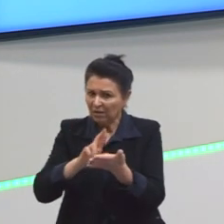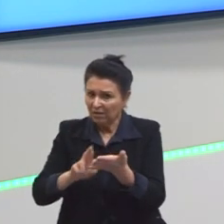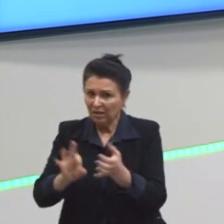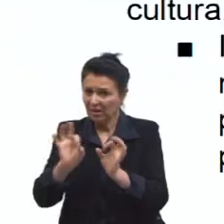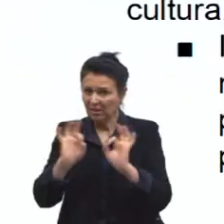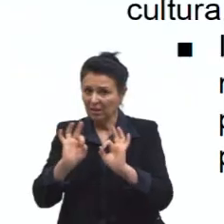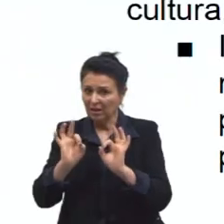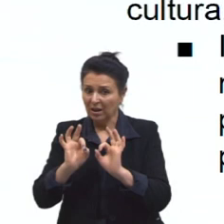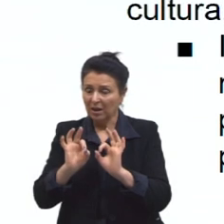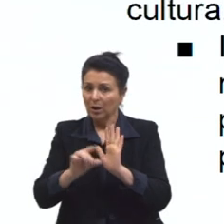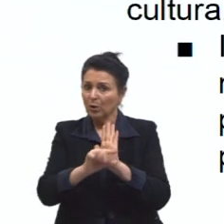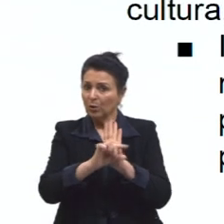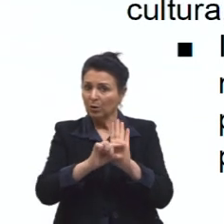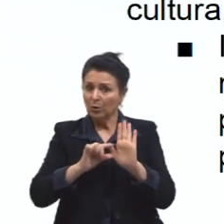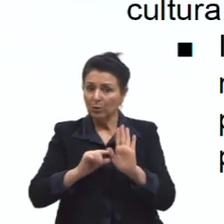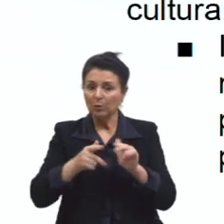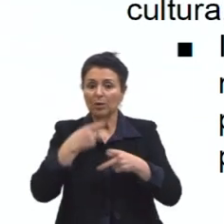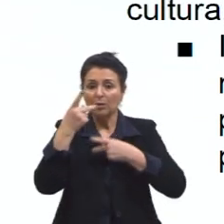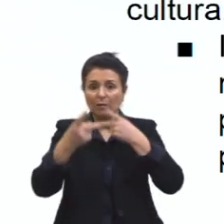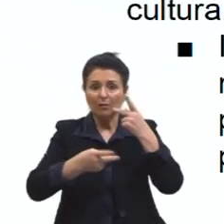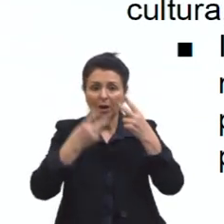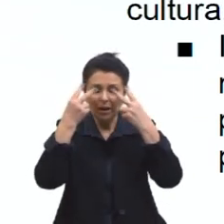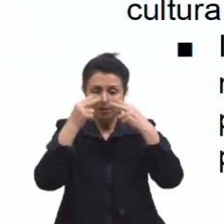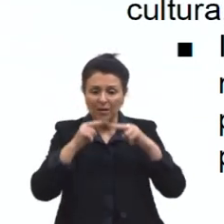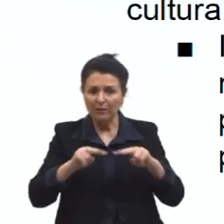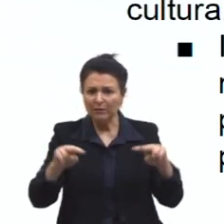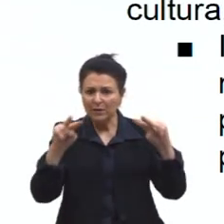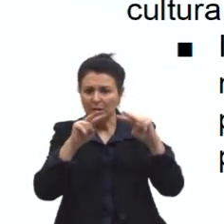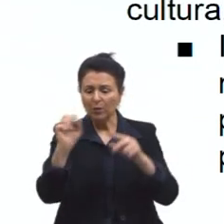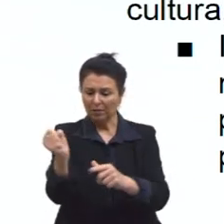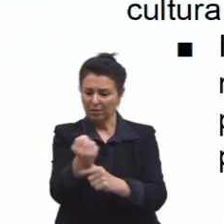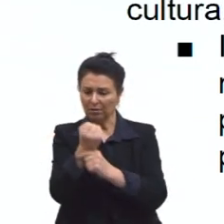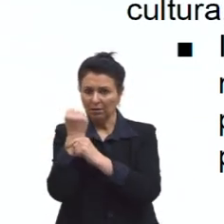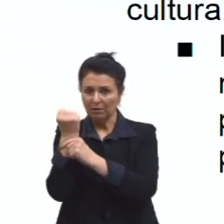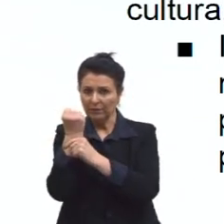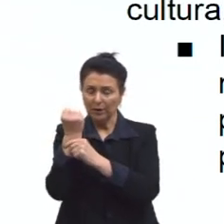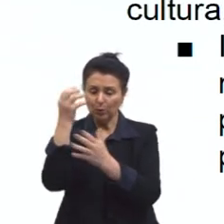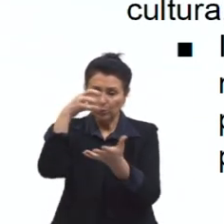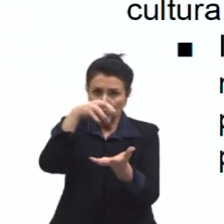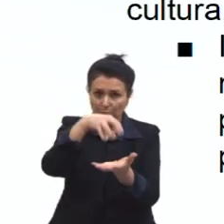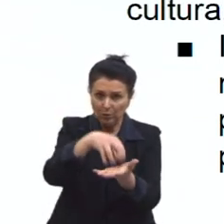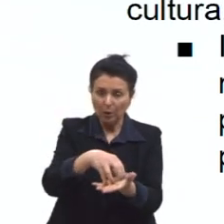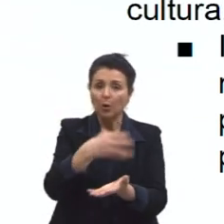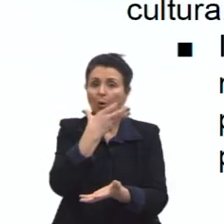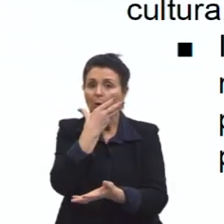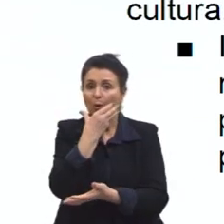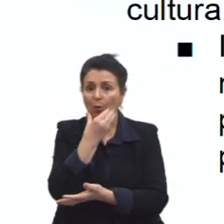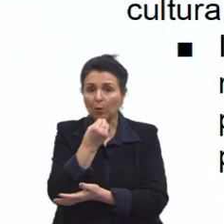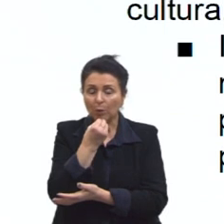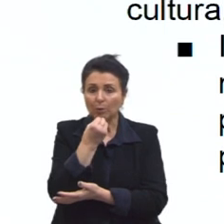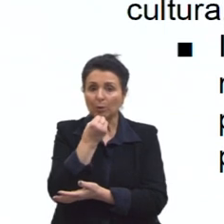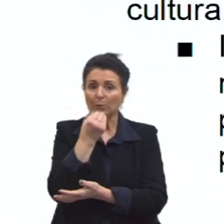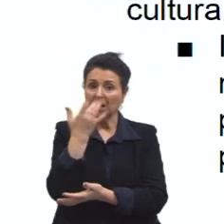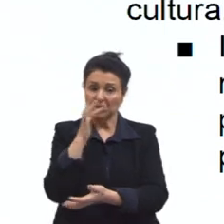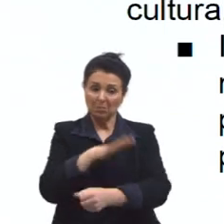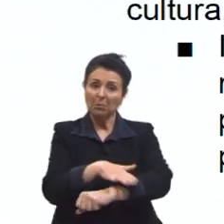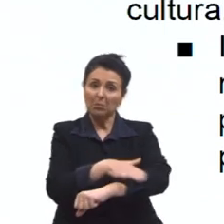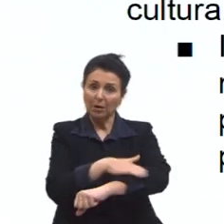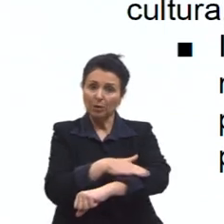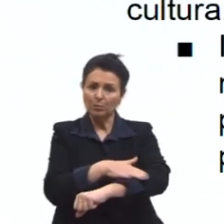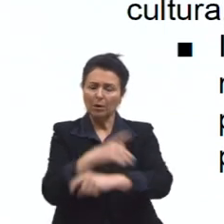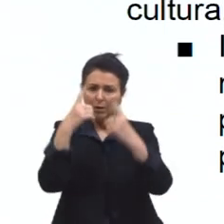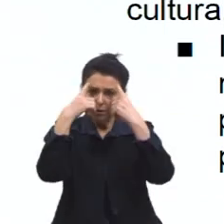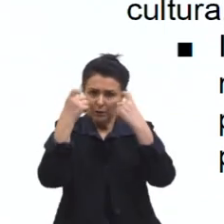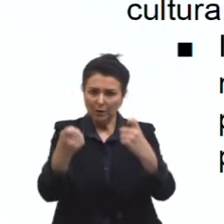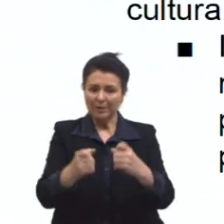lançando só essa visão defendendo o colonizador, defendendo esses homens brancos e essa violência, tentando dizer